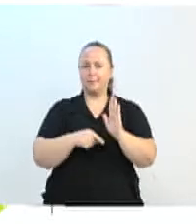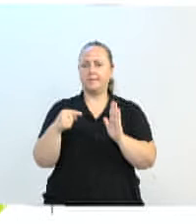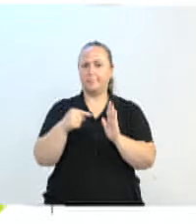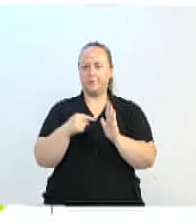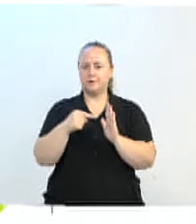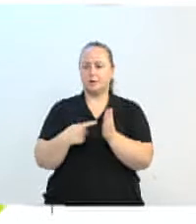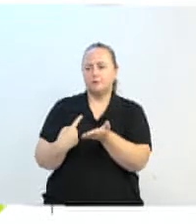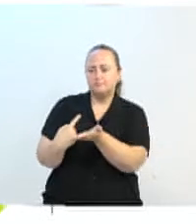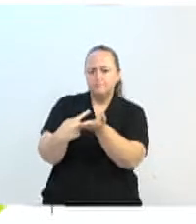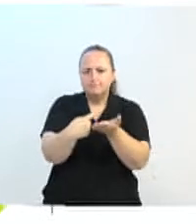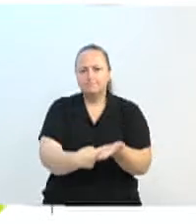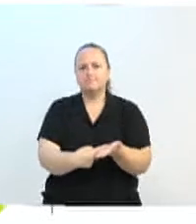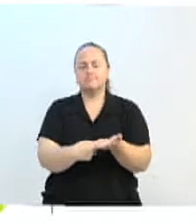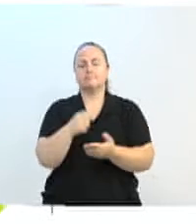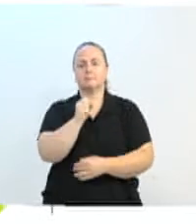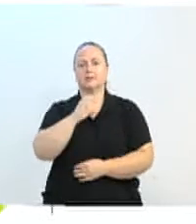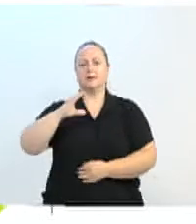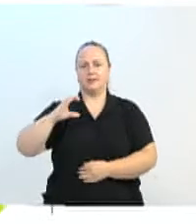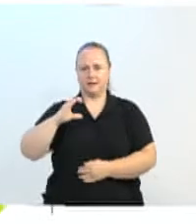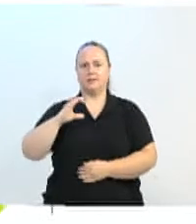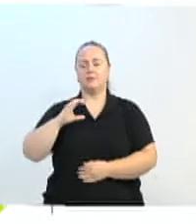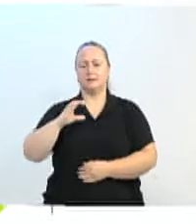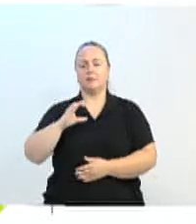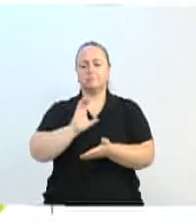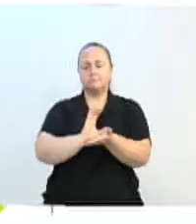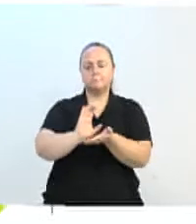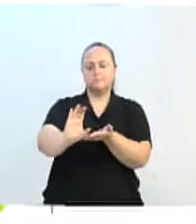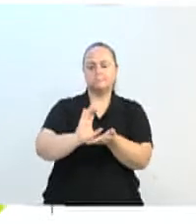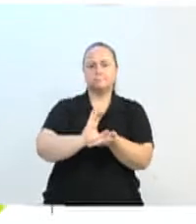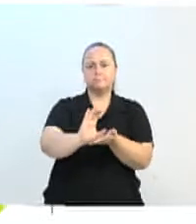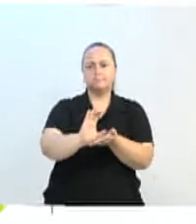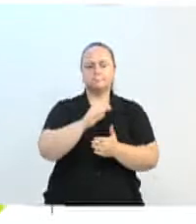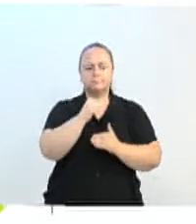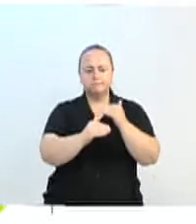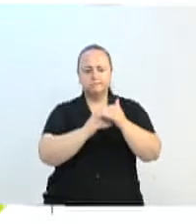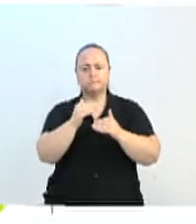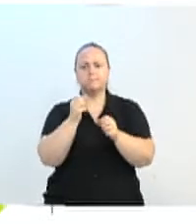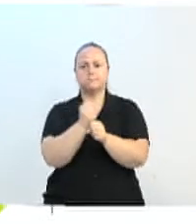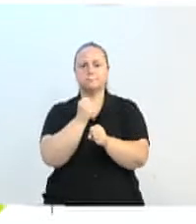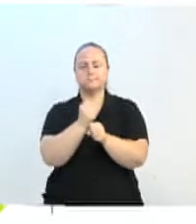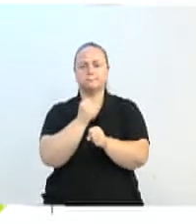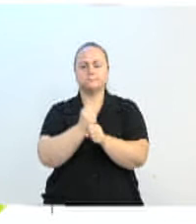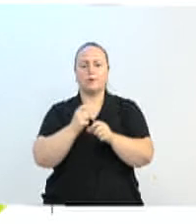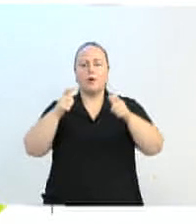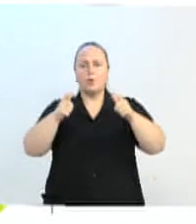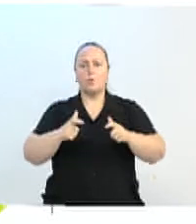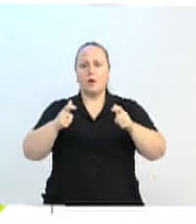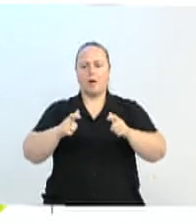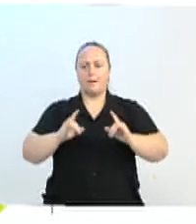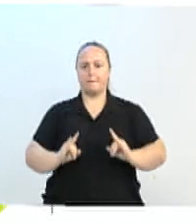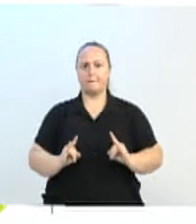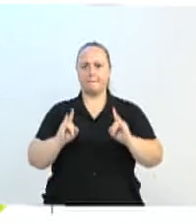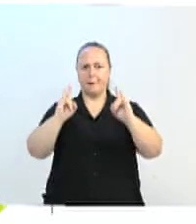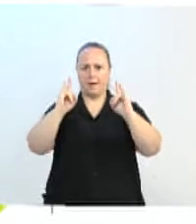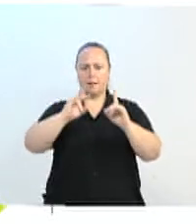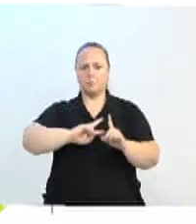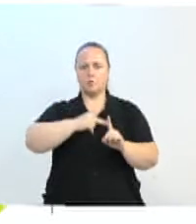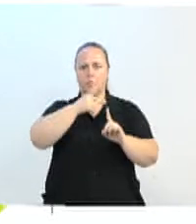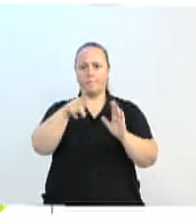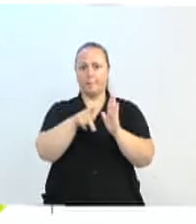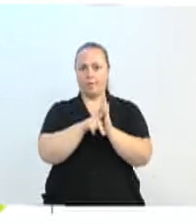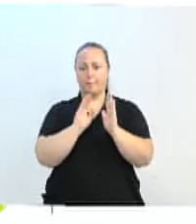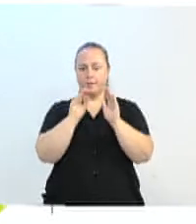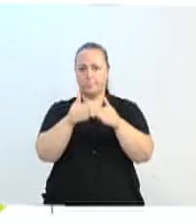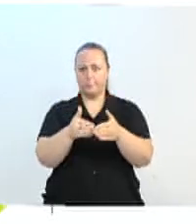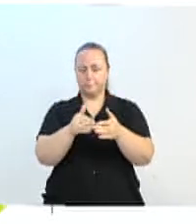Pacto por Santa Catarina, repassou o recurso para a construção de um centro de inovação, de um prédio. E o município